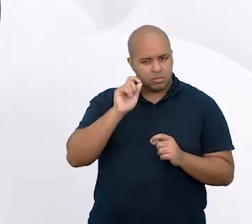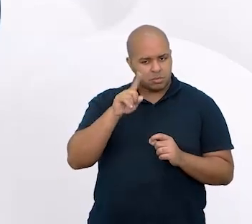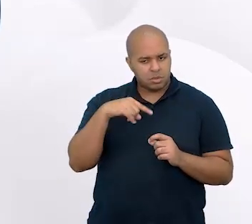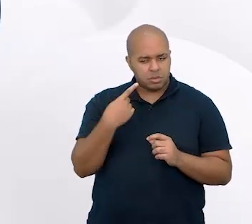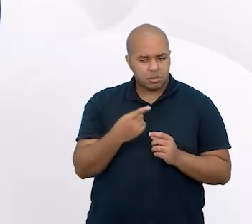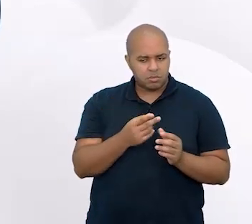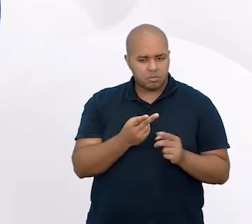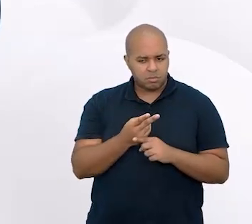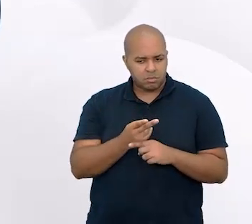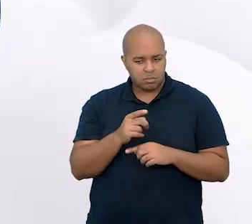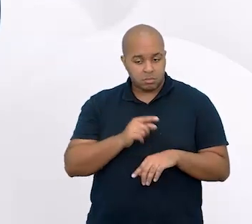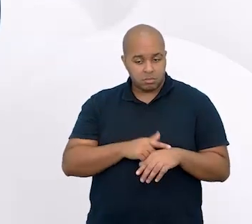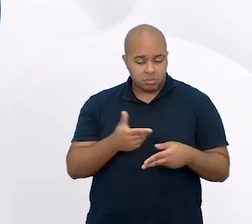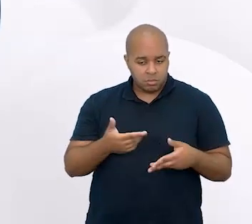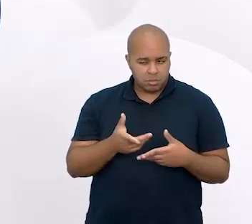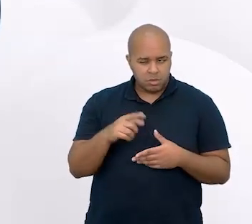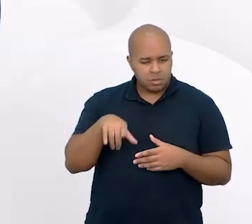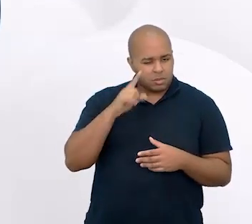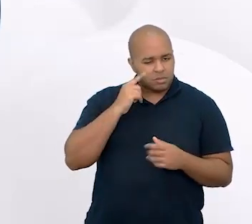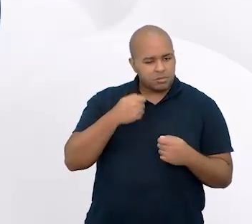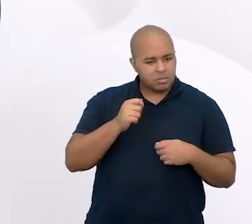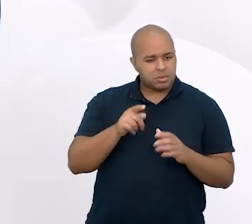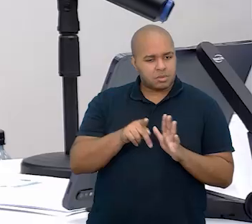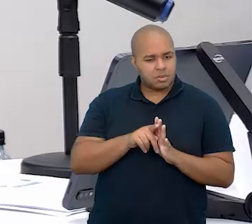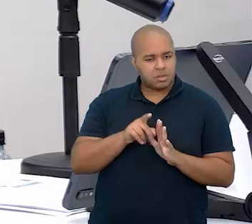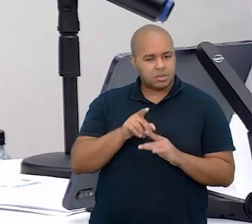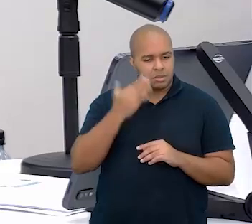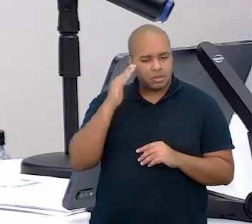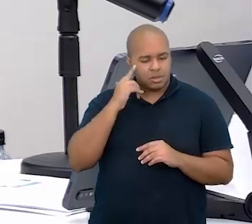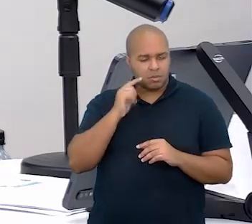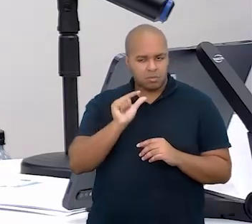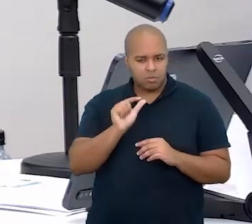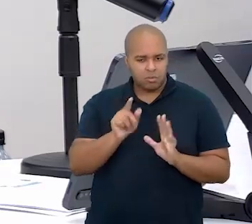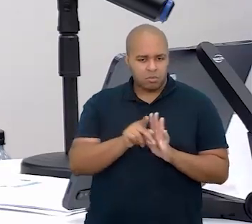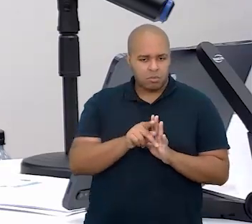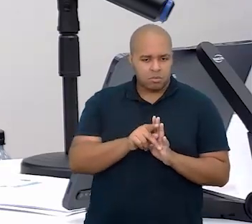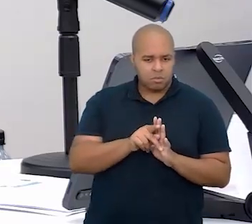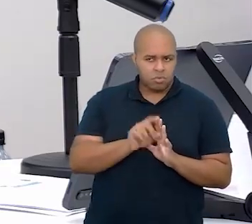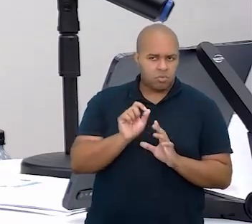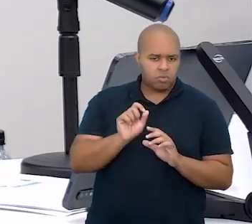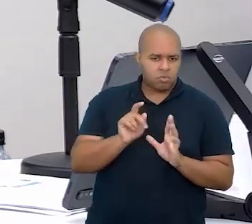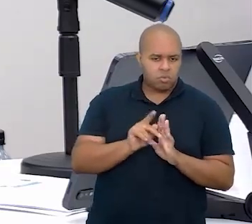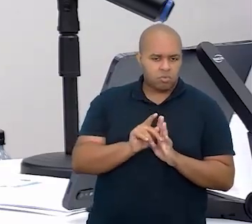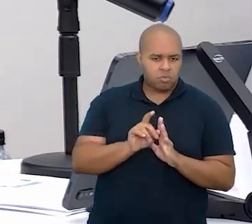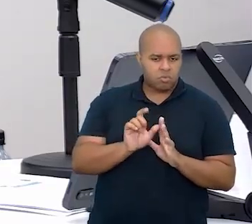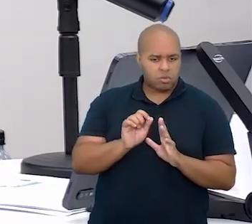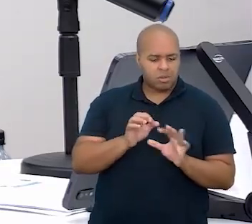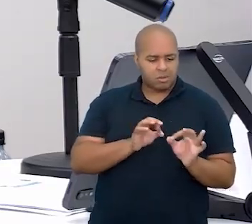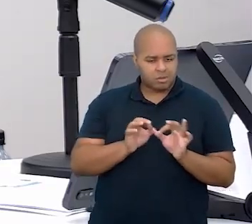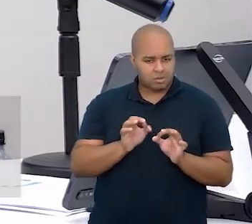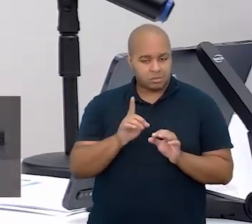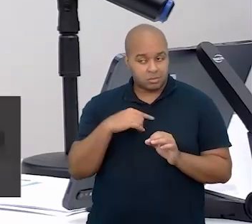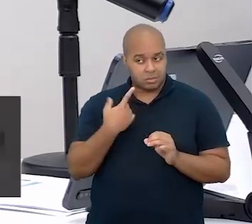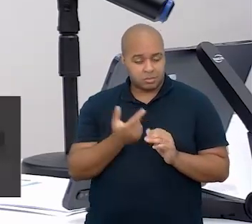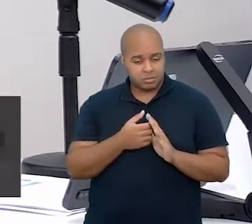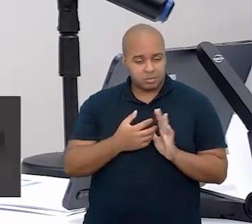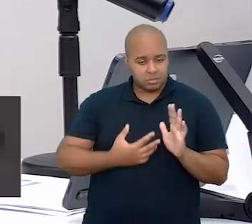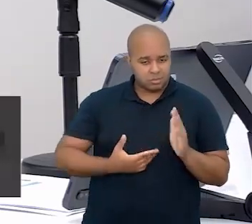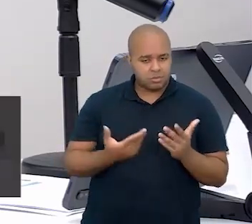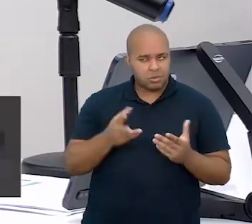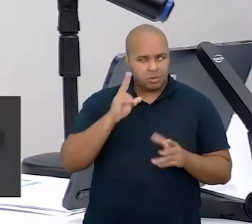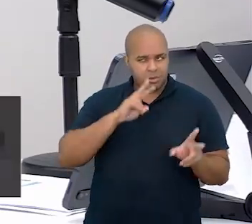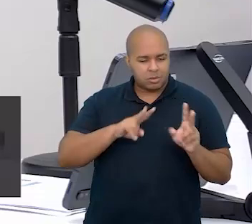buscamos nesse momento, a gente precisa entender um pouquinho do que, da organização do nosso currículo,